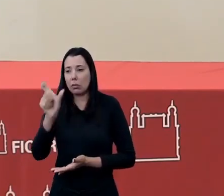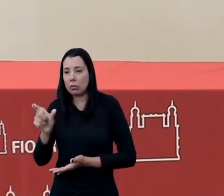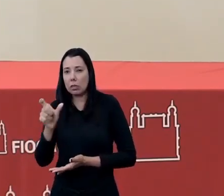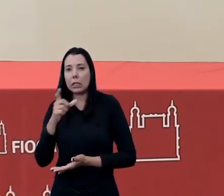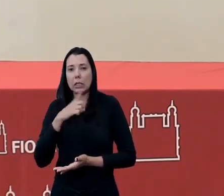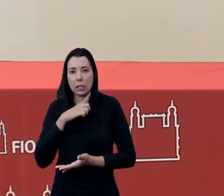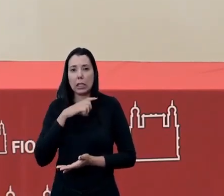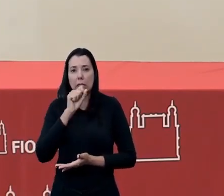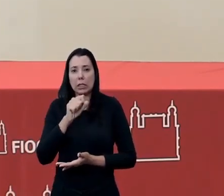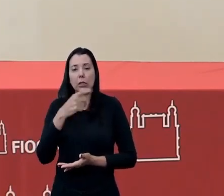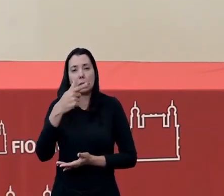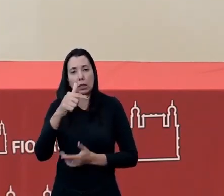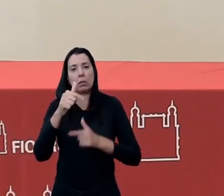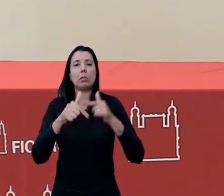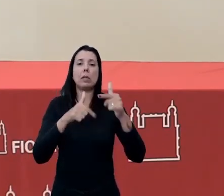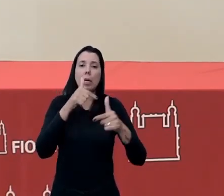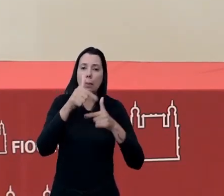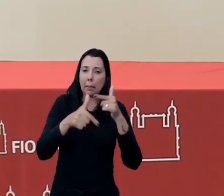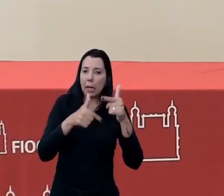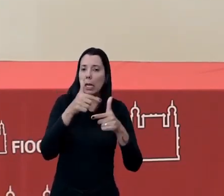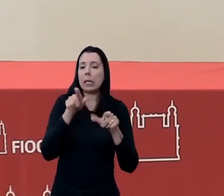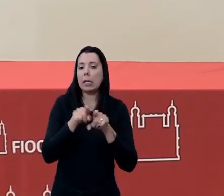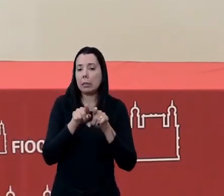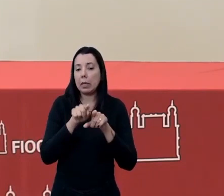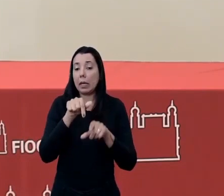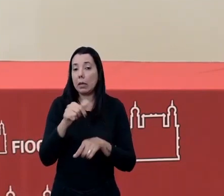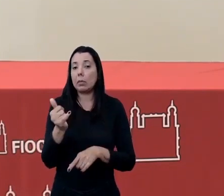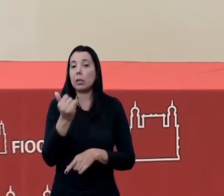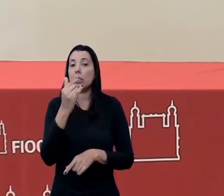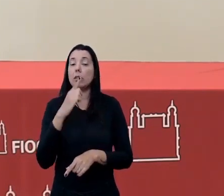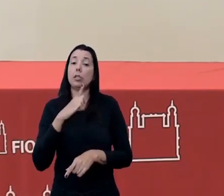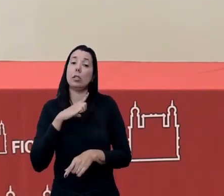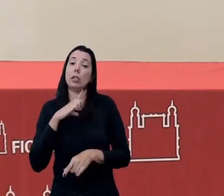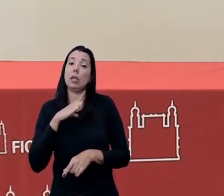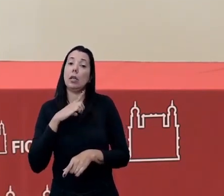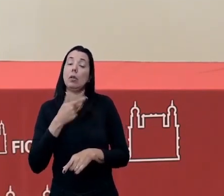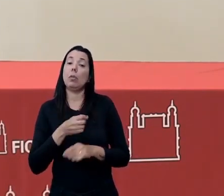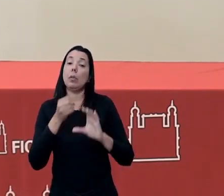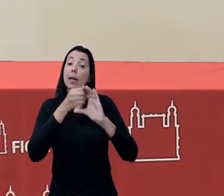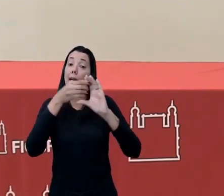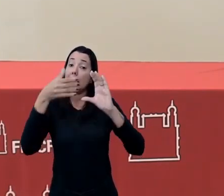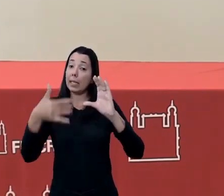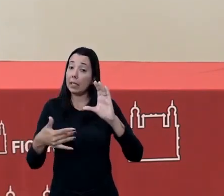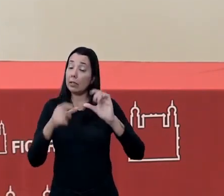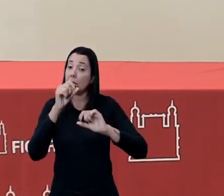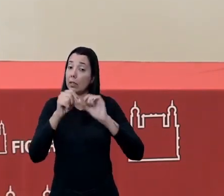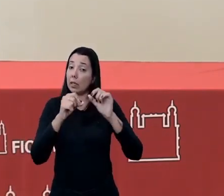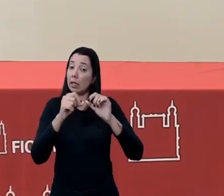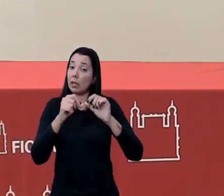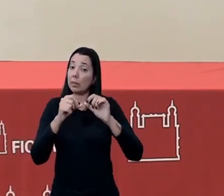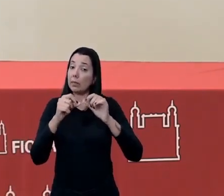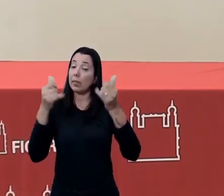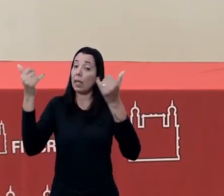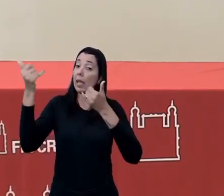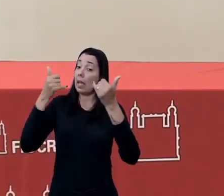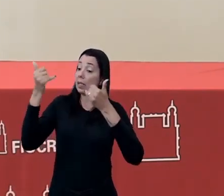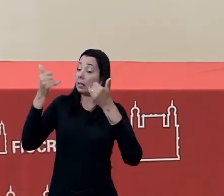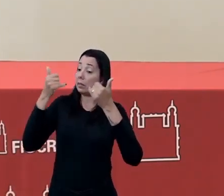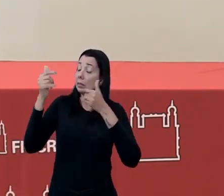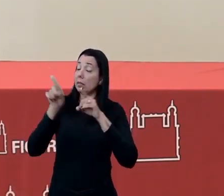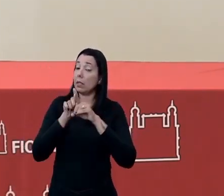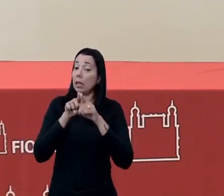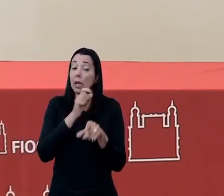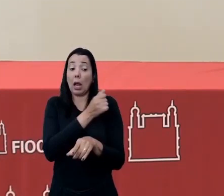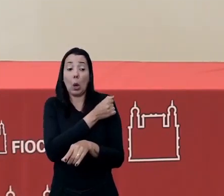esteja nos seus trabalhos. E é importante, nós temos uma característica que a gente receber estudantes que